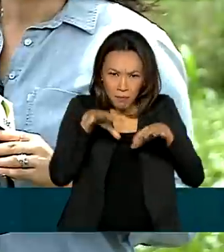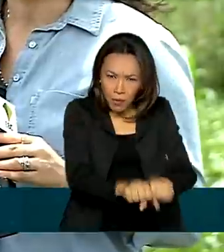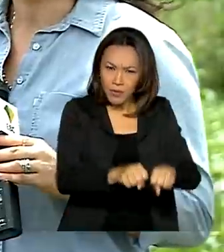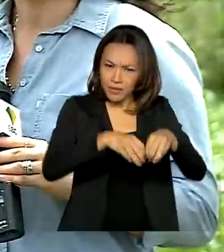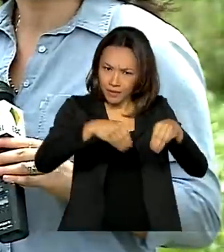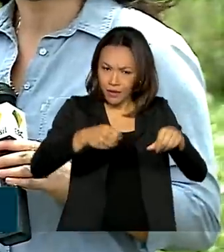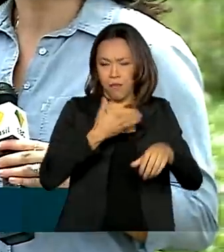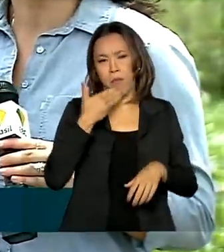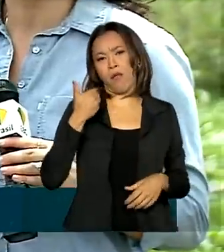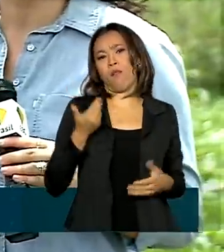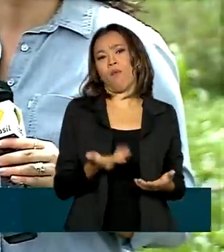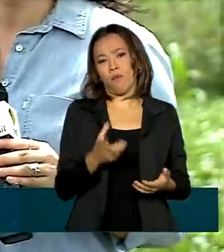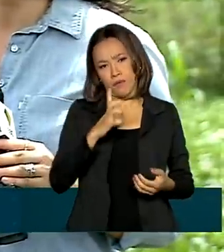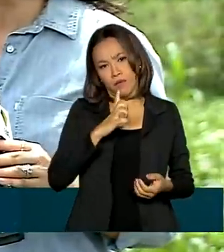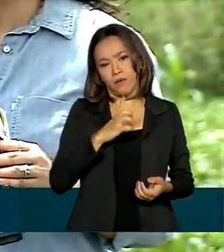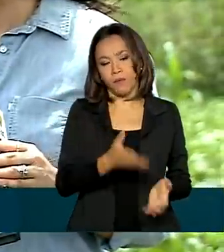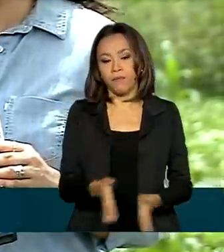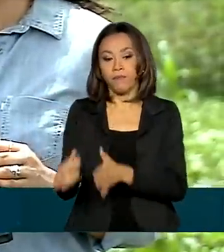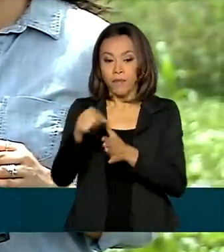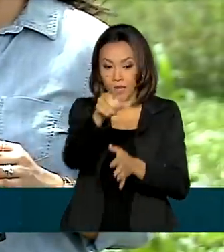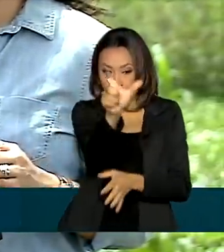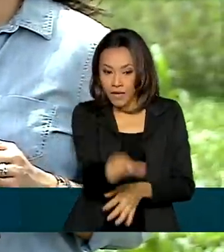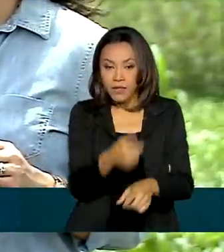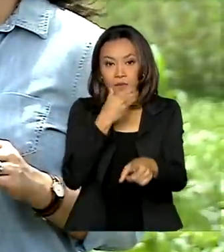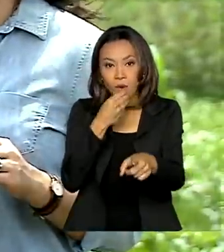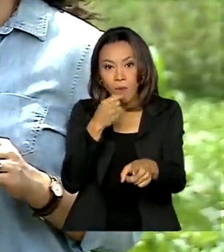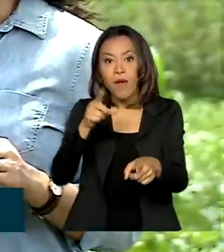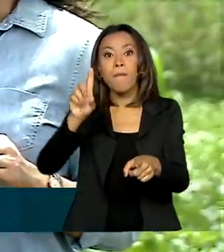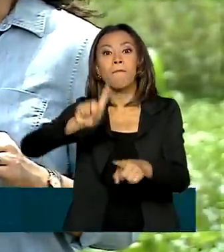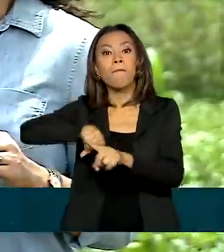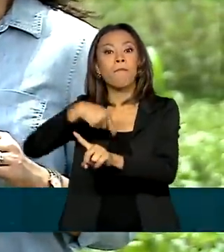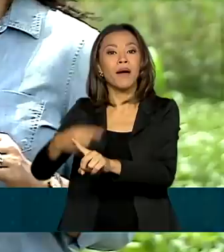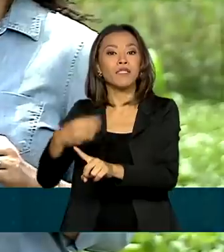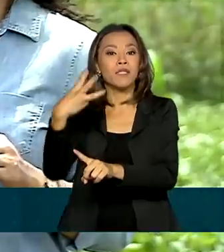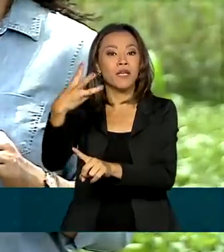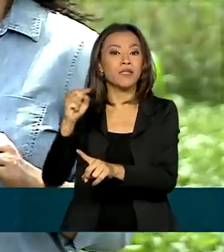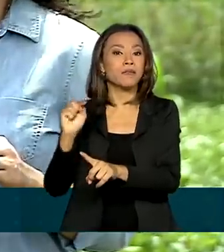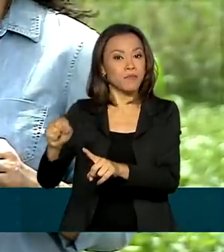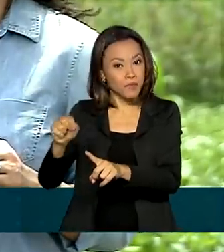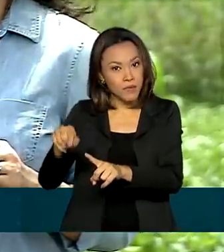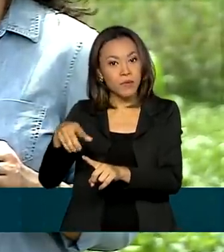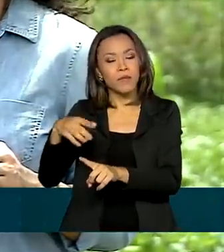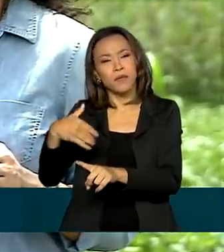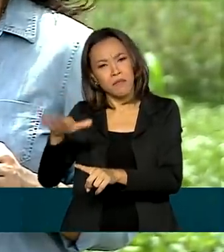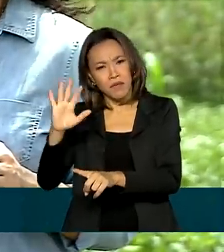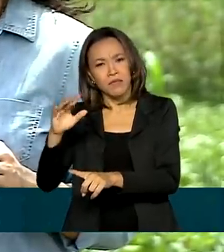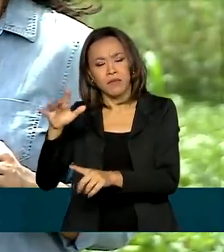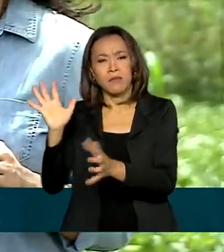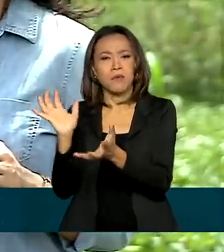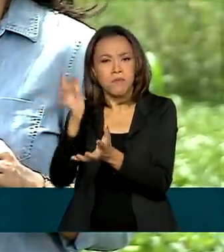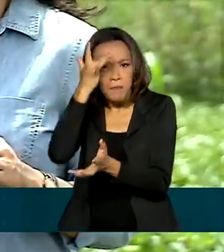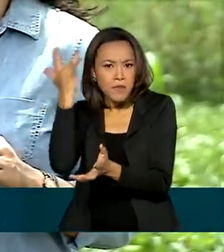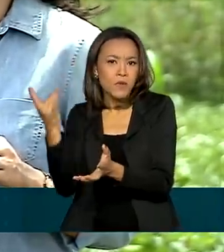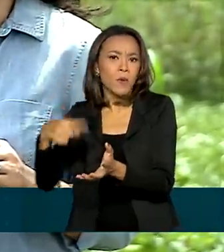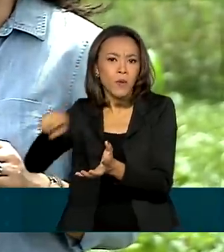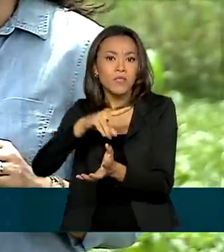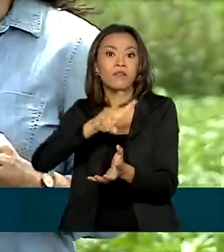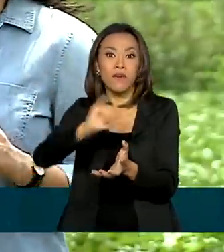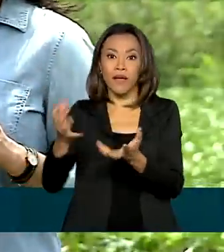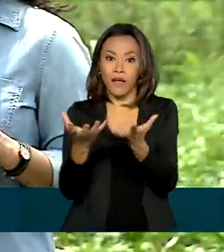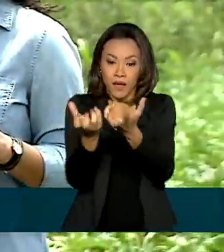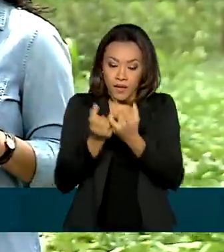é melhor. O seu José é um dos 3.215 produtores rurais que vão receber o título de propriedade da terra em